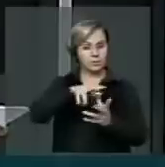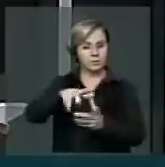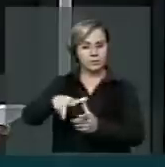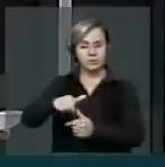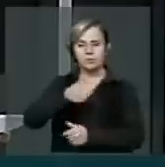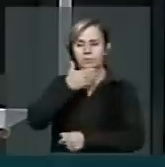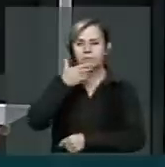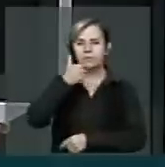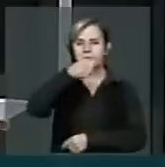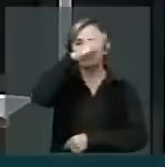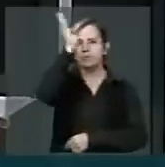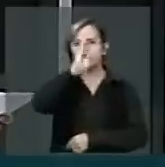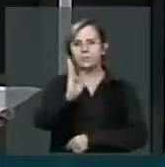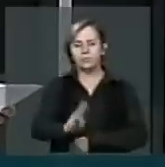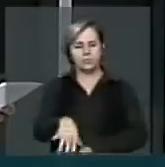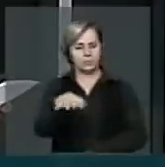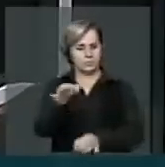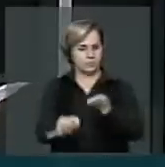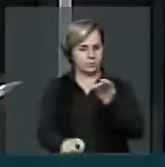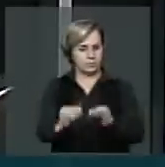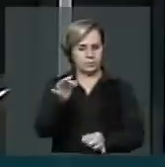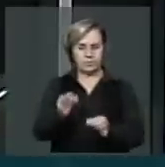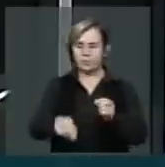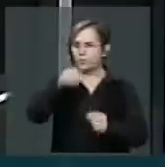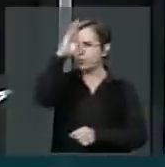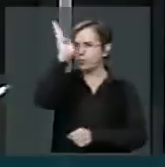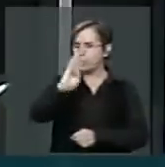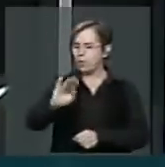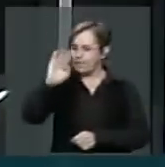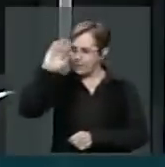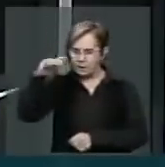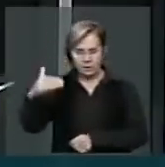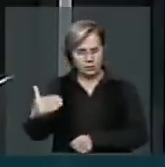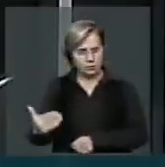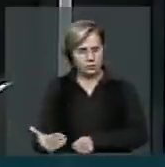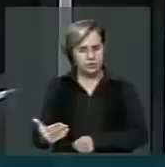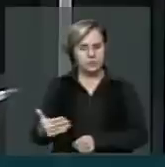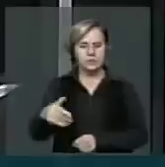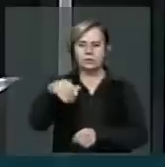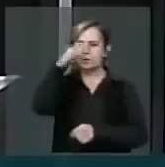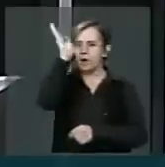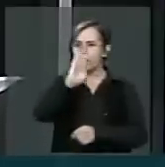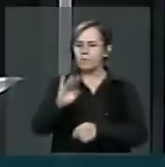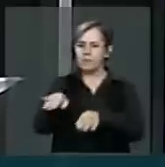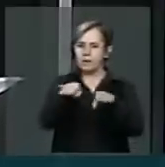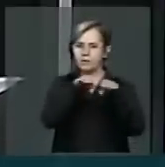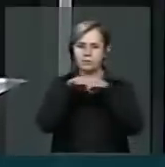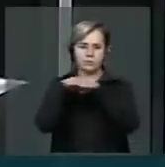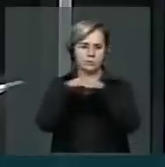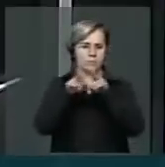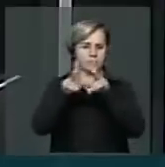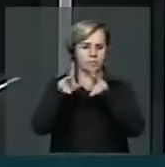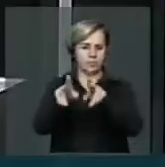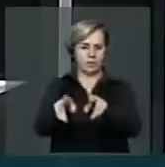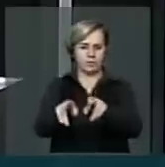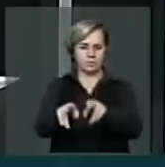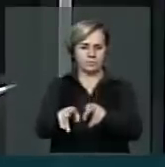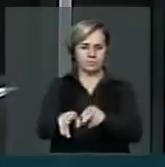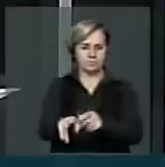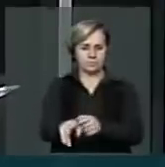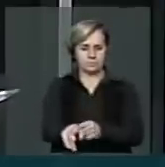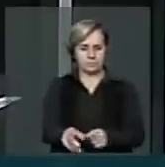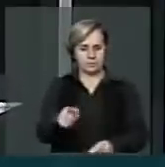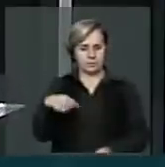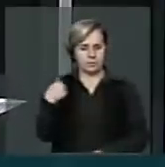um Brasil mais justo, a fazer um Brasil mais digno, a fazer um Brasil mais igual. e nós na